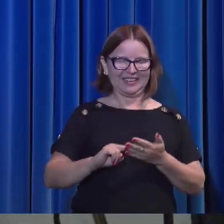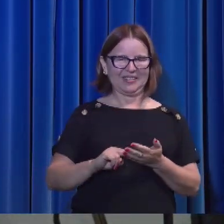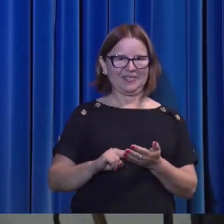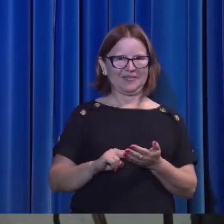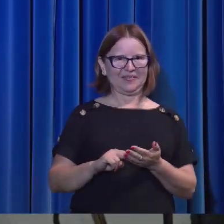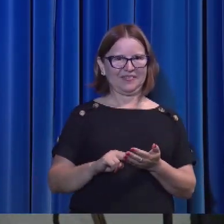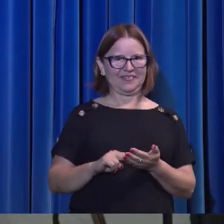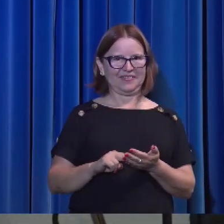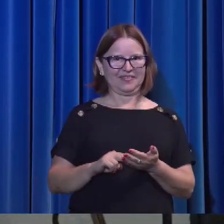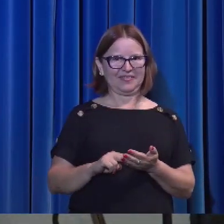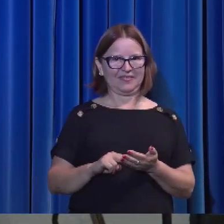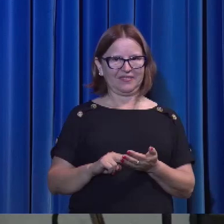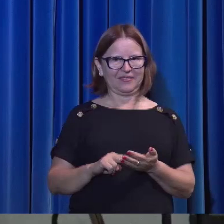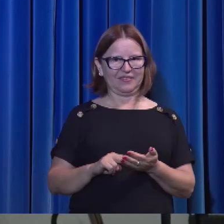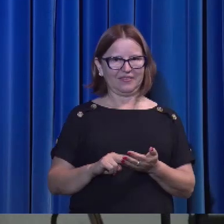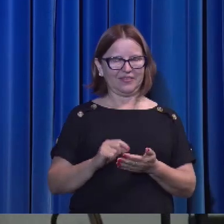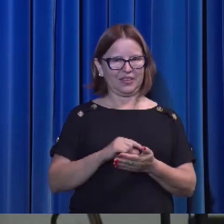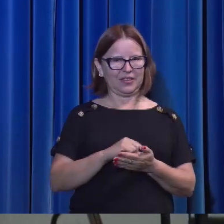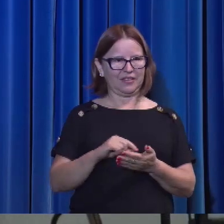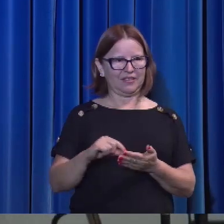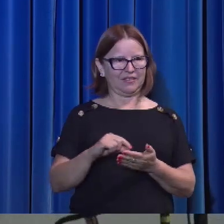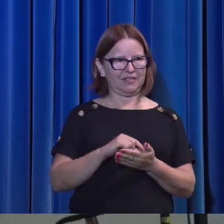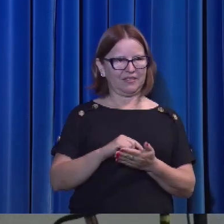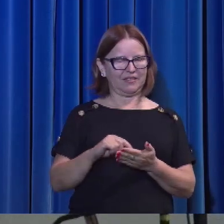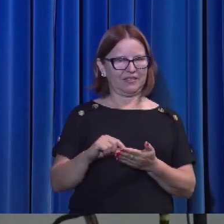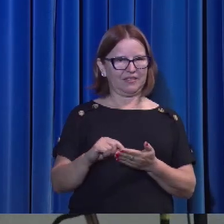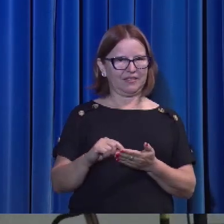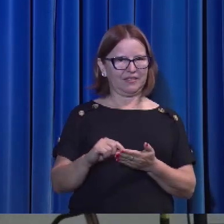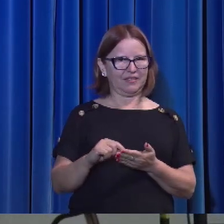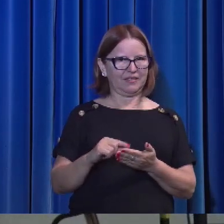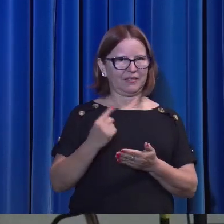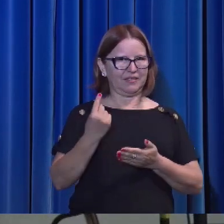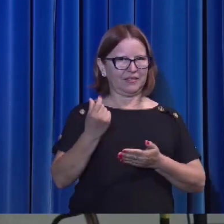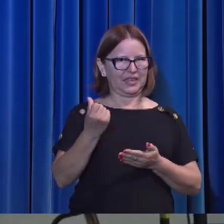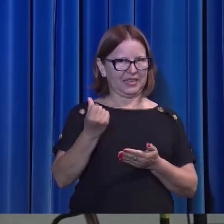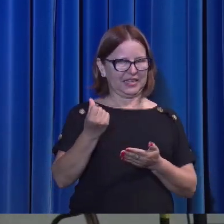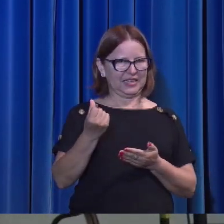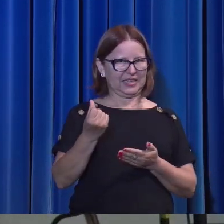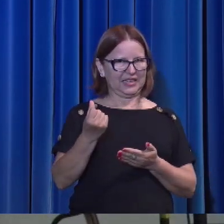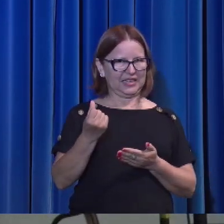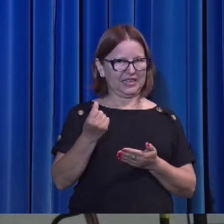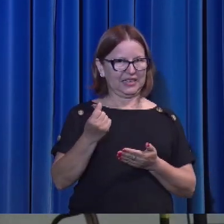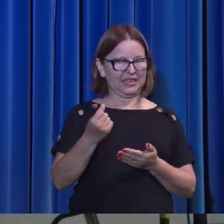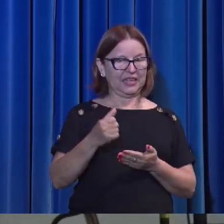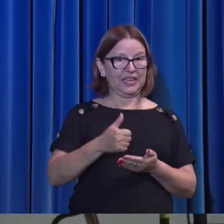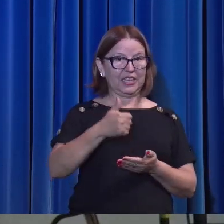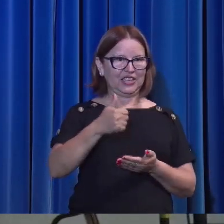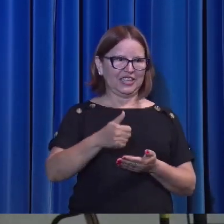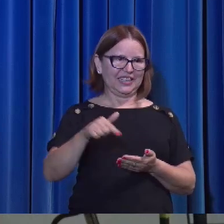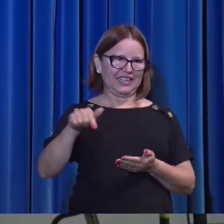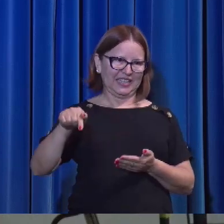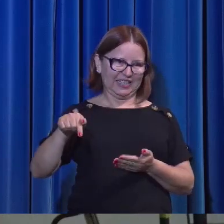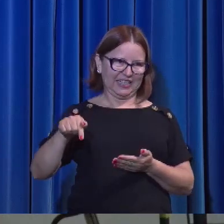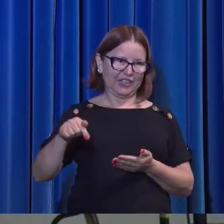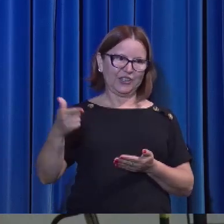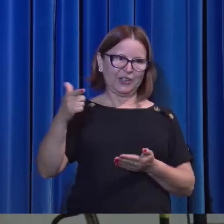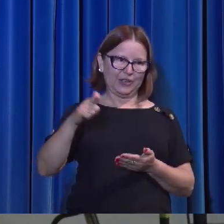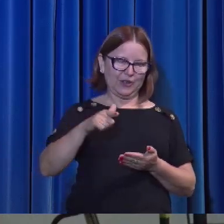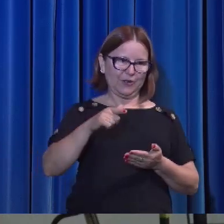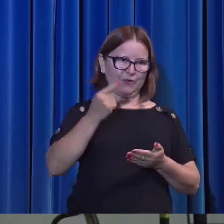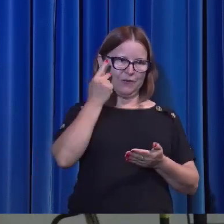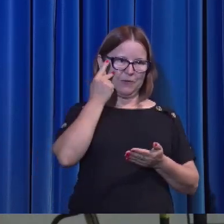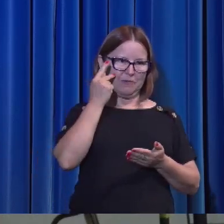16 e 17, outra vez. Só para você olhar para o texto.